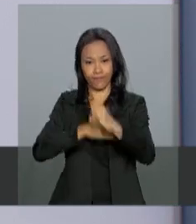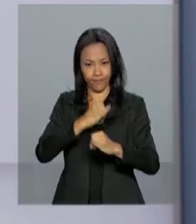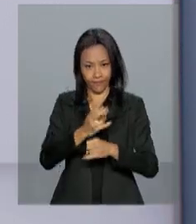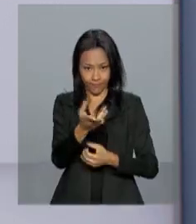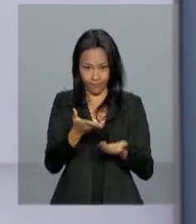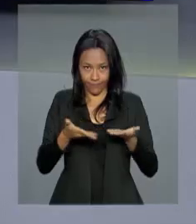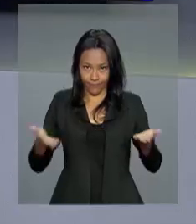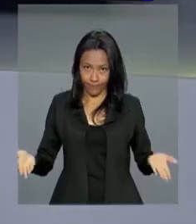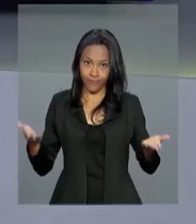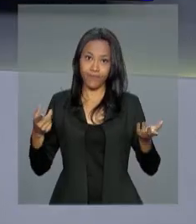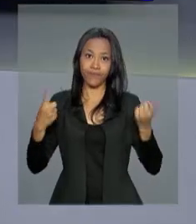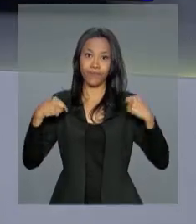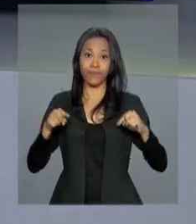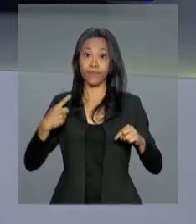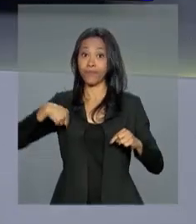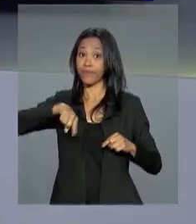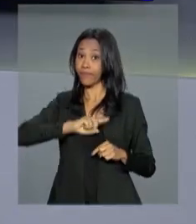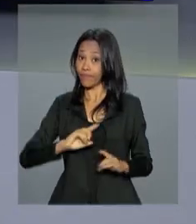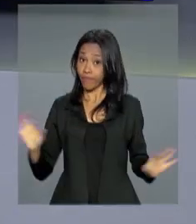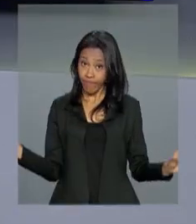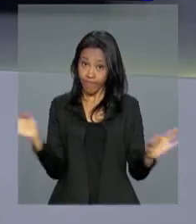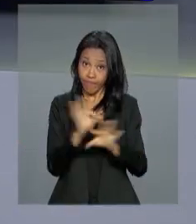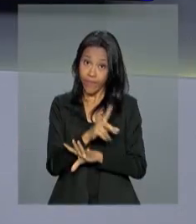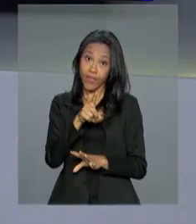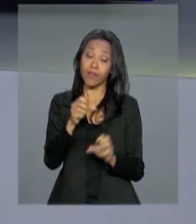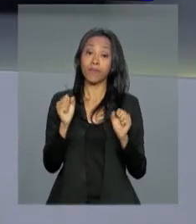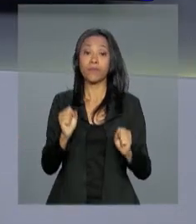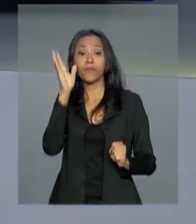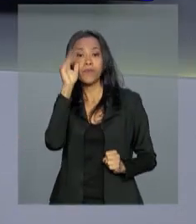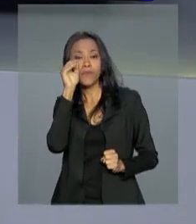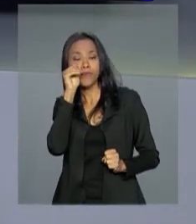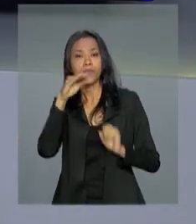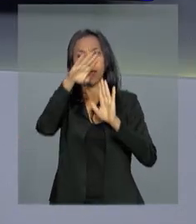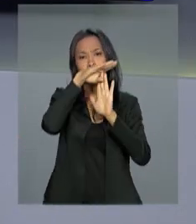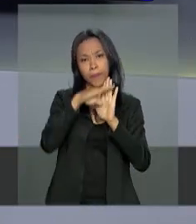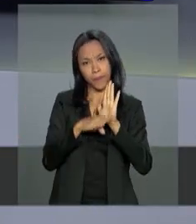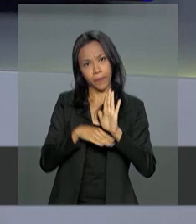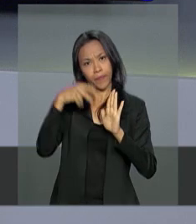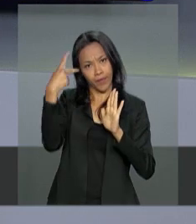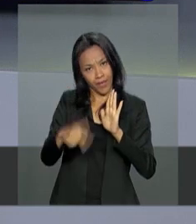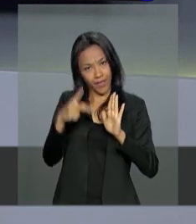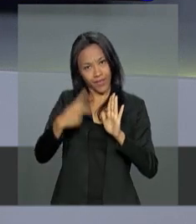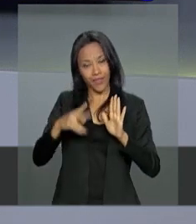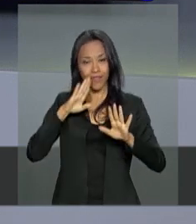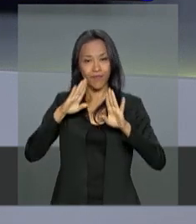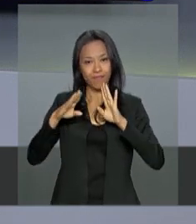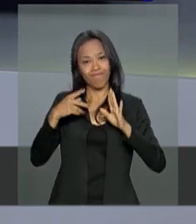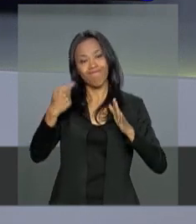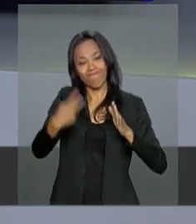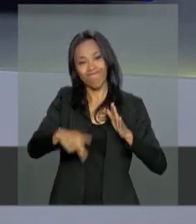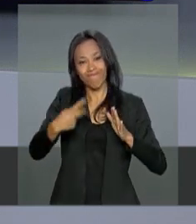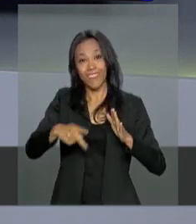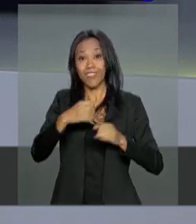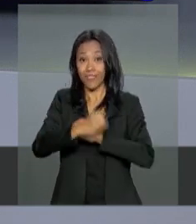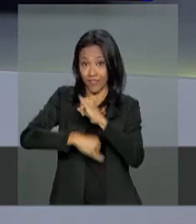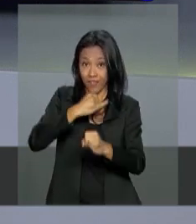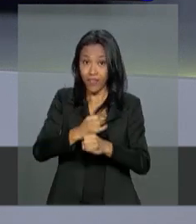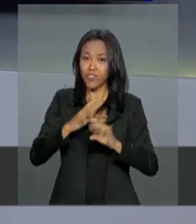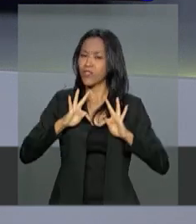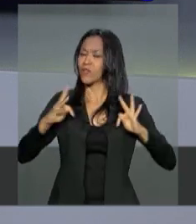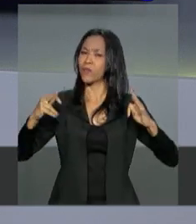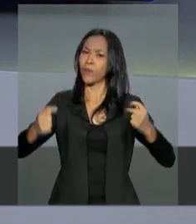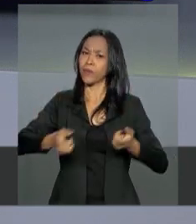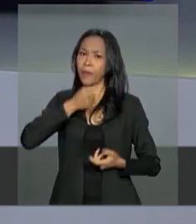Saúde. Nós ficamos por aqui, você acompanha a programação ao vivo pelo site da NBR na internet e todas as